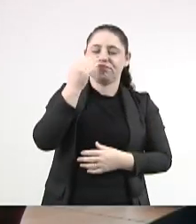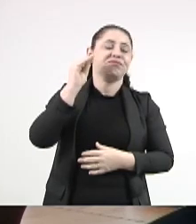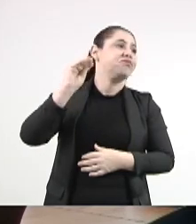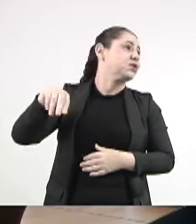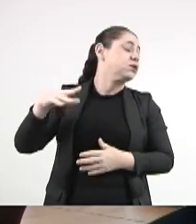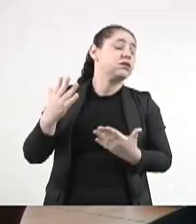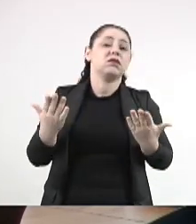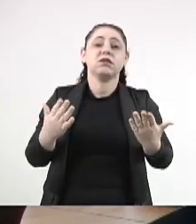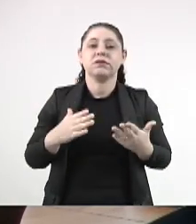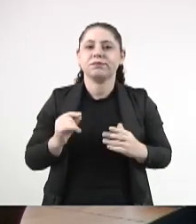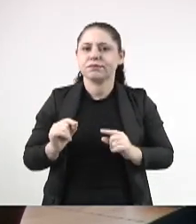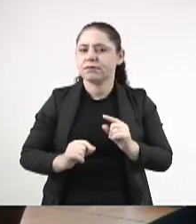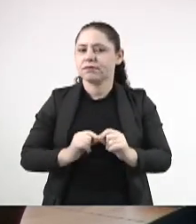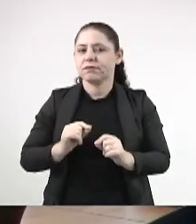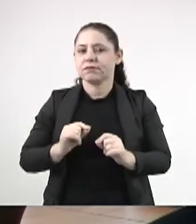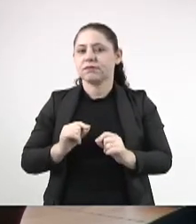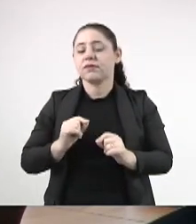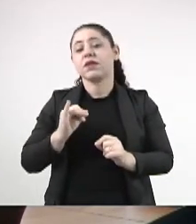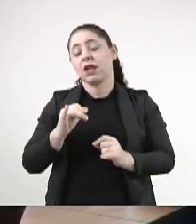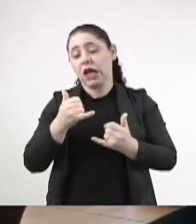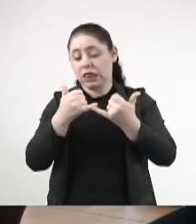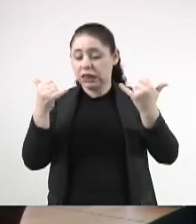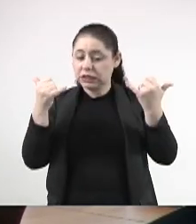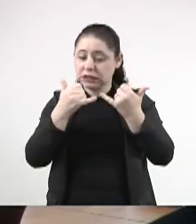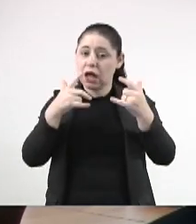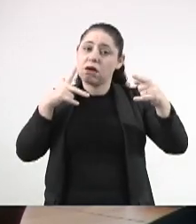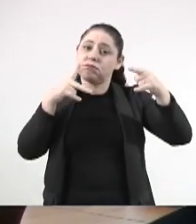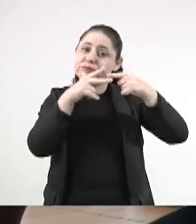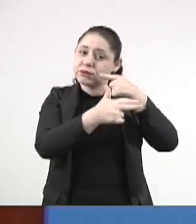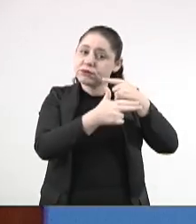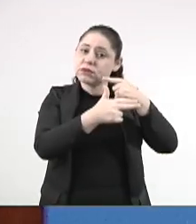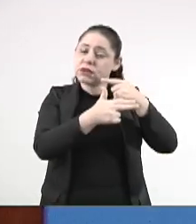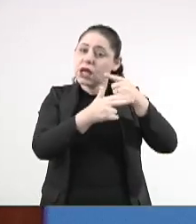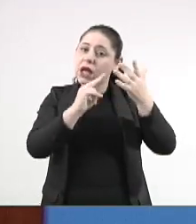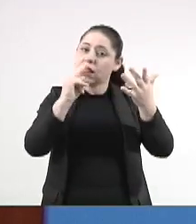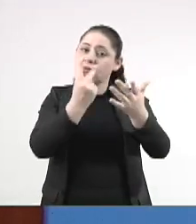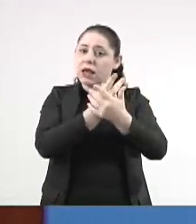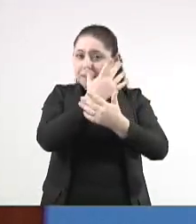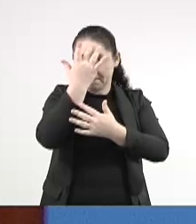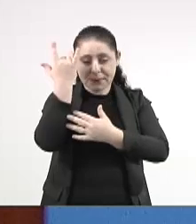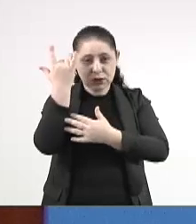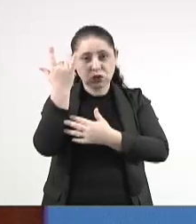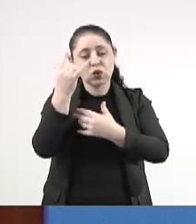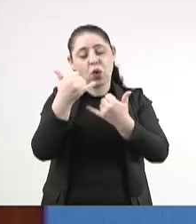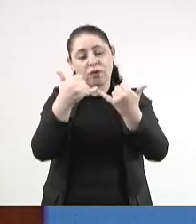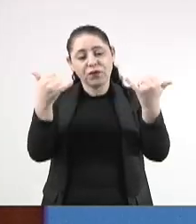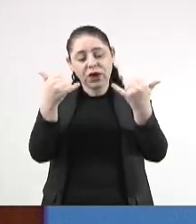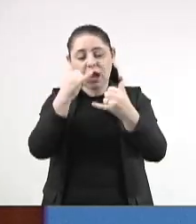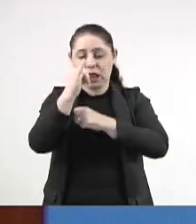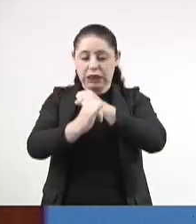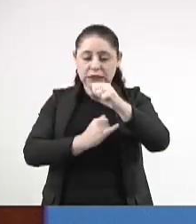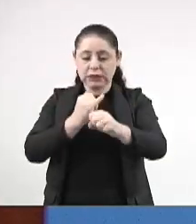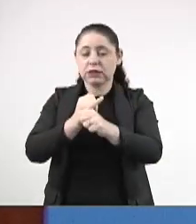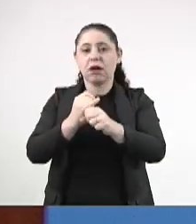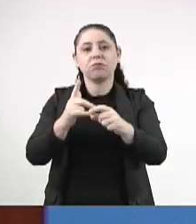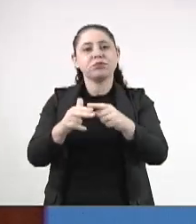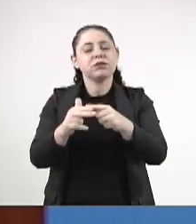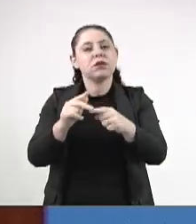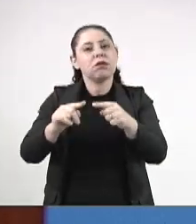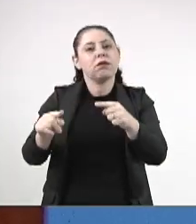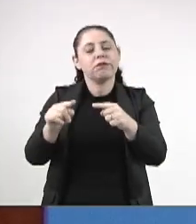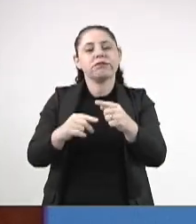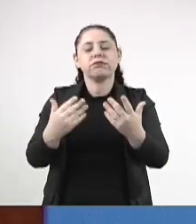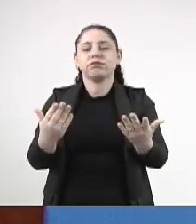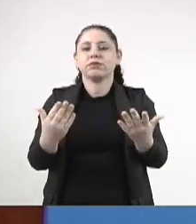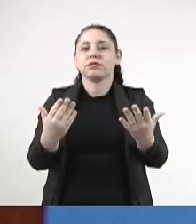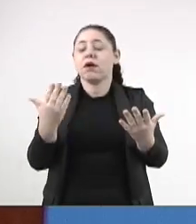dão bola. E se a Energiza for lá e cortar um cabo errado, as pessoas ficam sem internet. Ou seja, nós